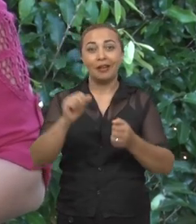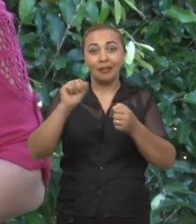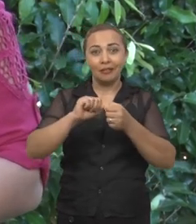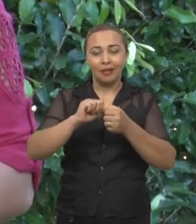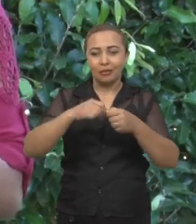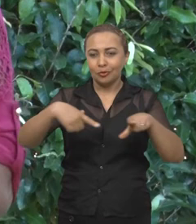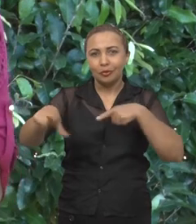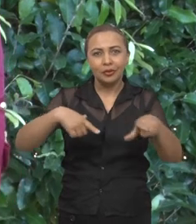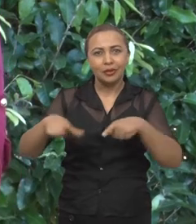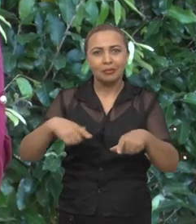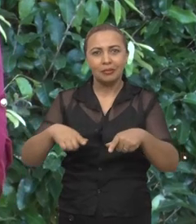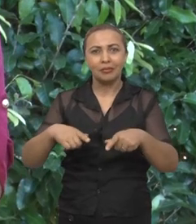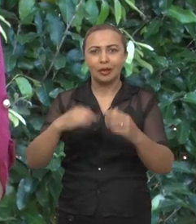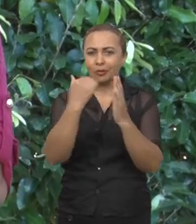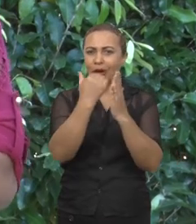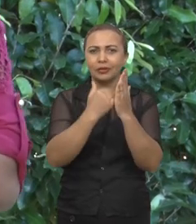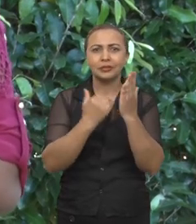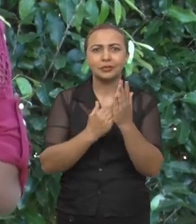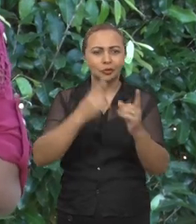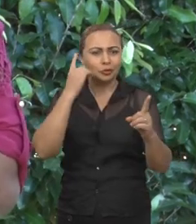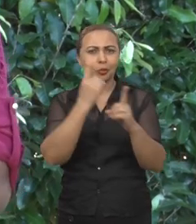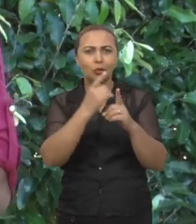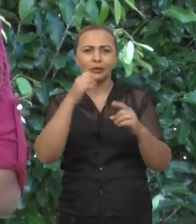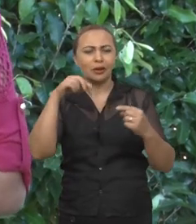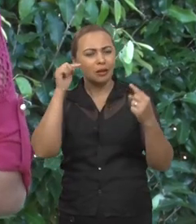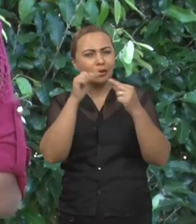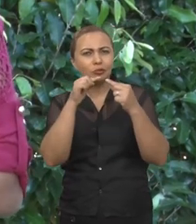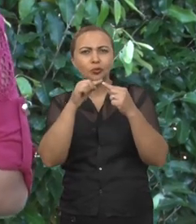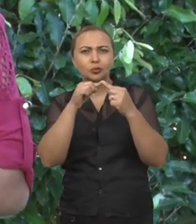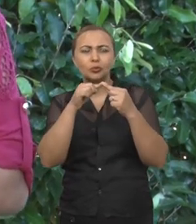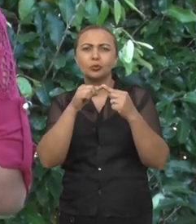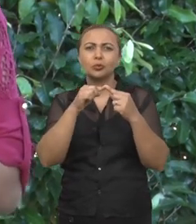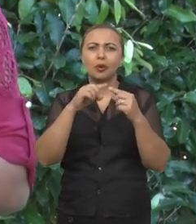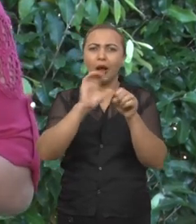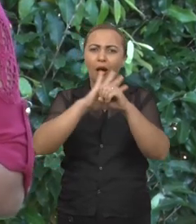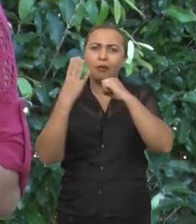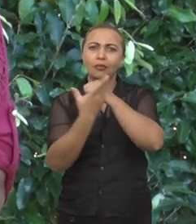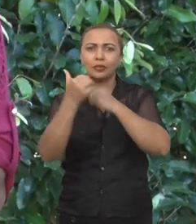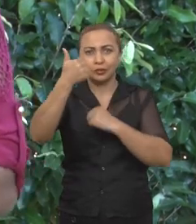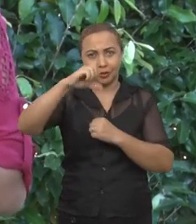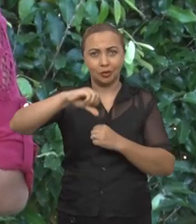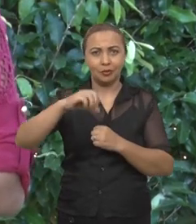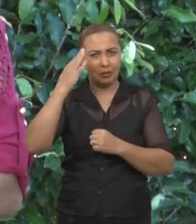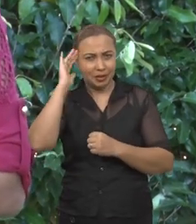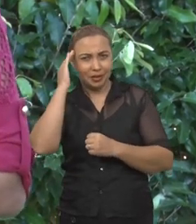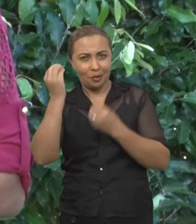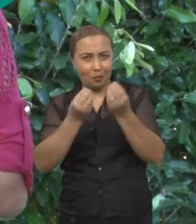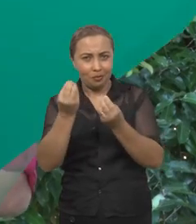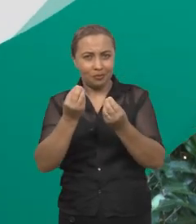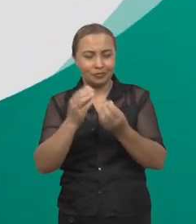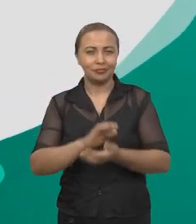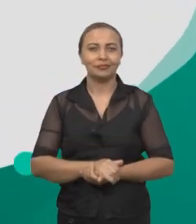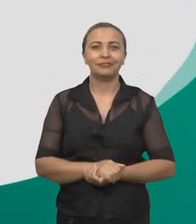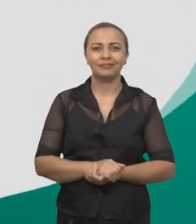estão trabalhando num novo teste rápido de diagnóstico da Covid-19. Vamos entender como é que ele vai funcionar?